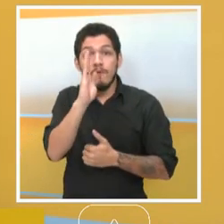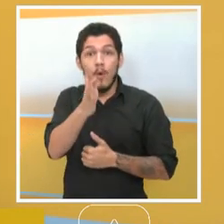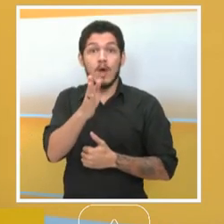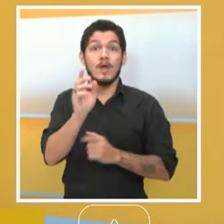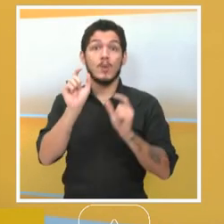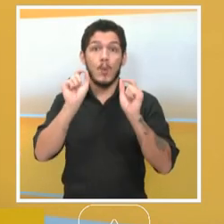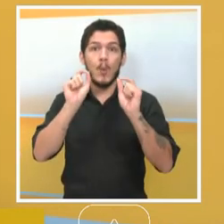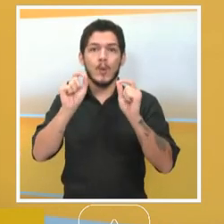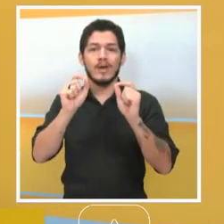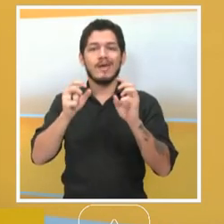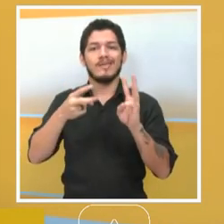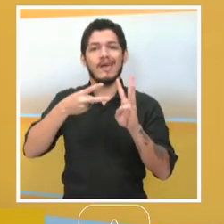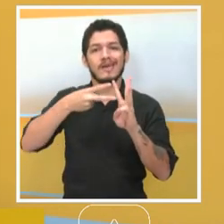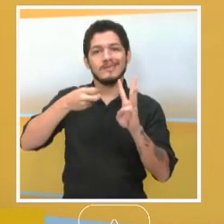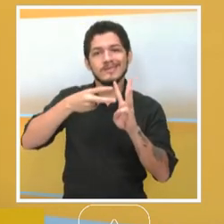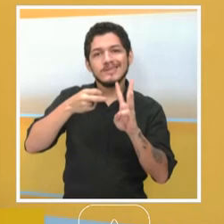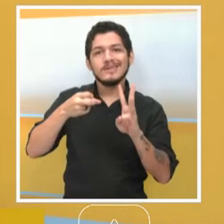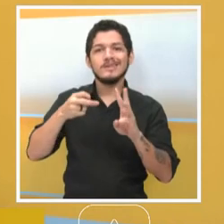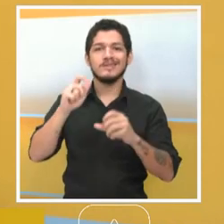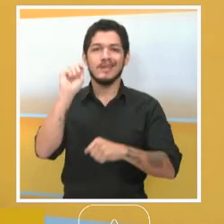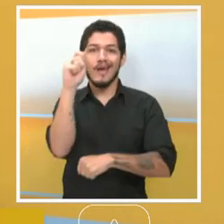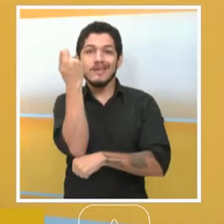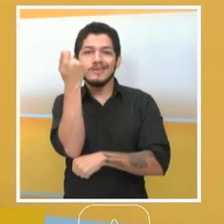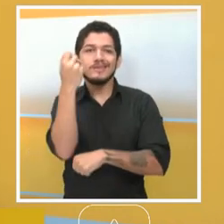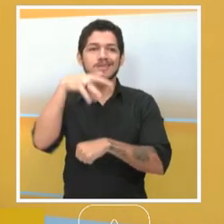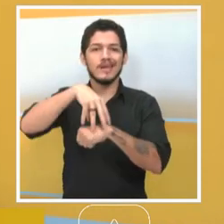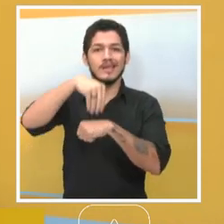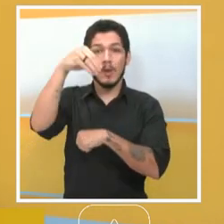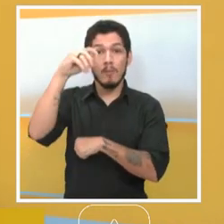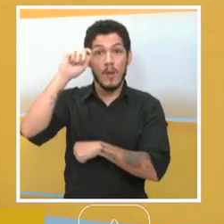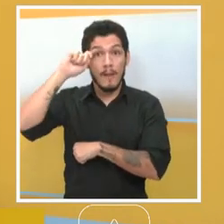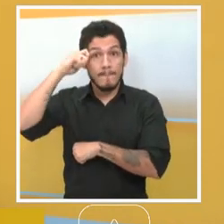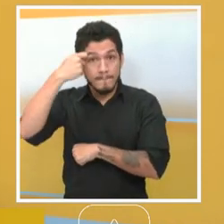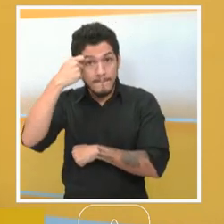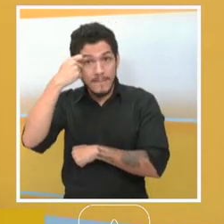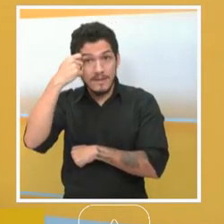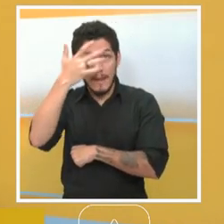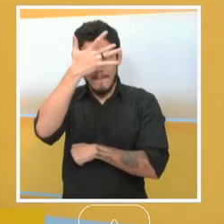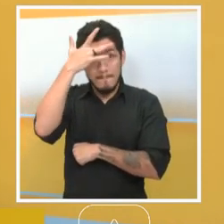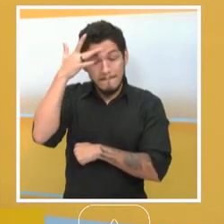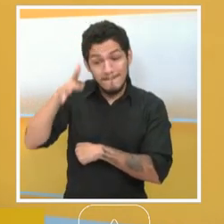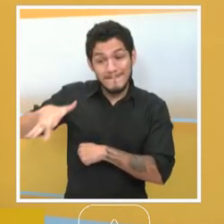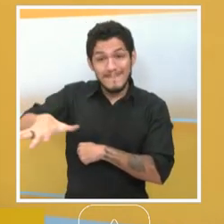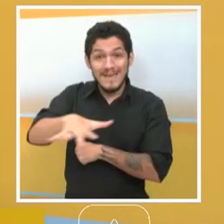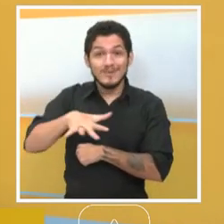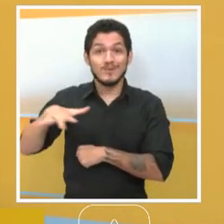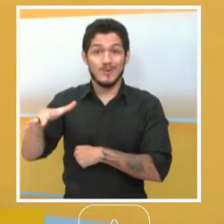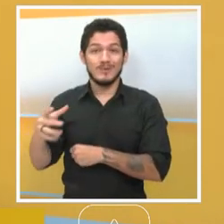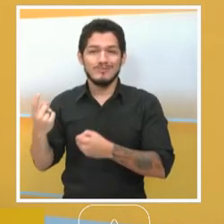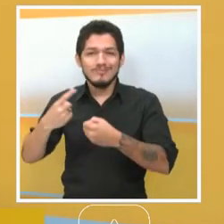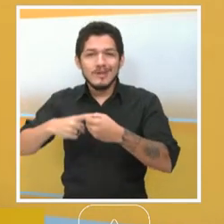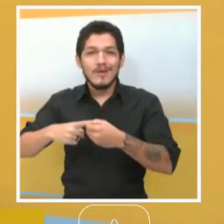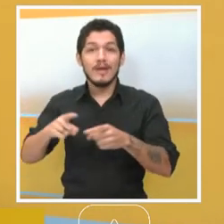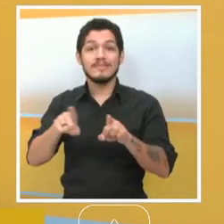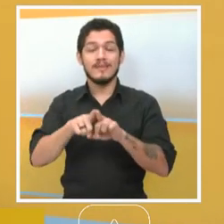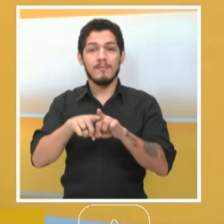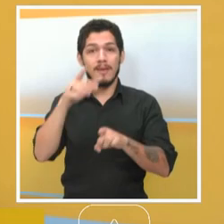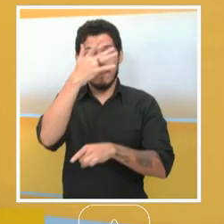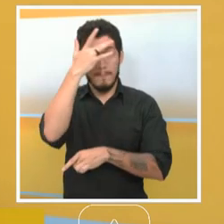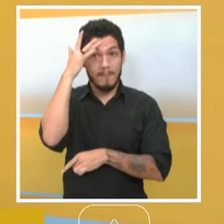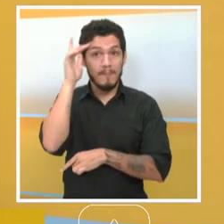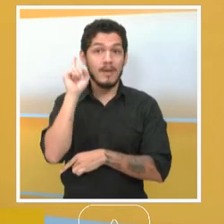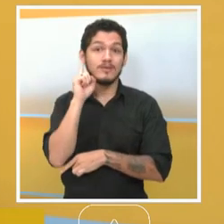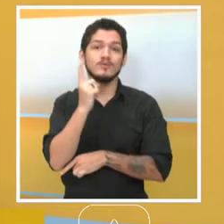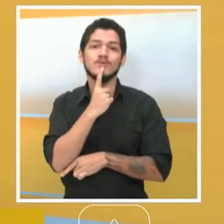quilombolas, pardos, pretos, pessoas do campo, pessoas surdas e pessoas